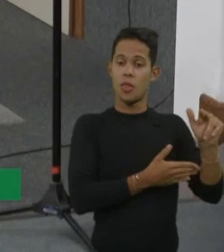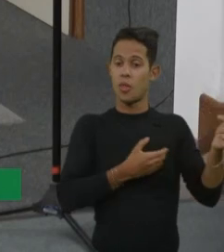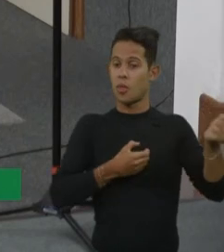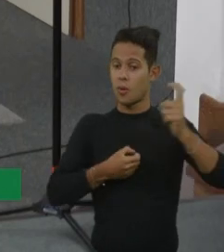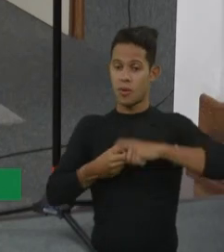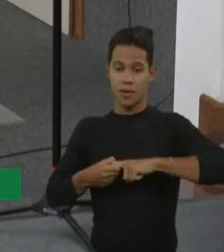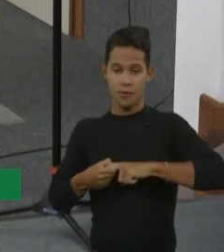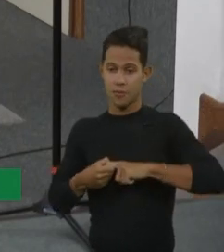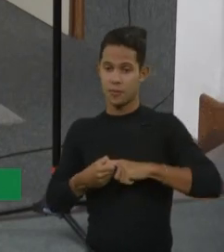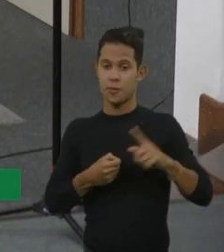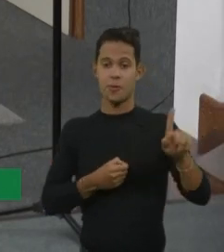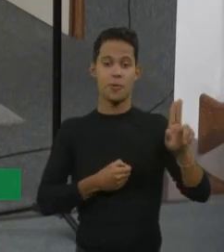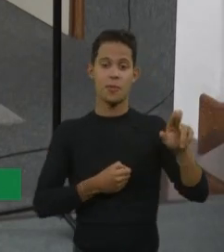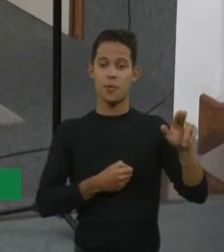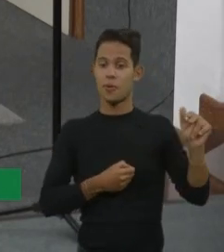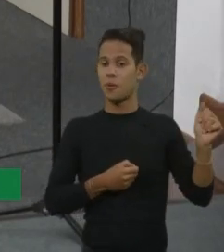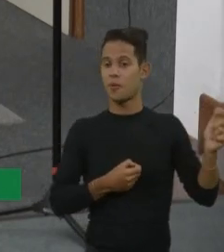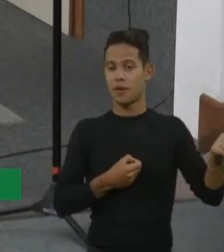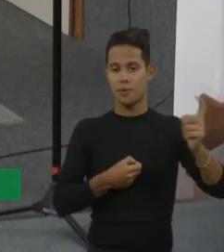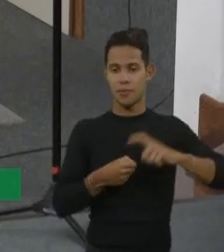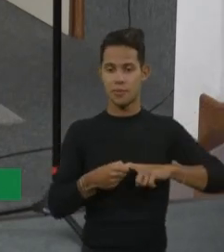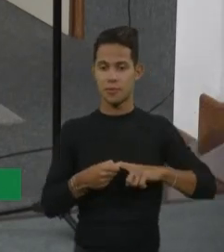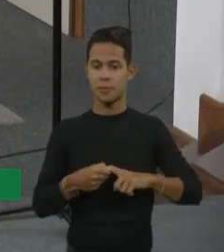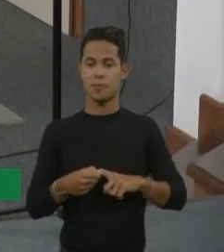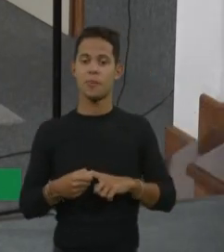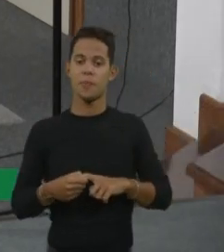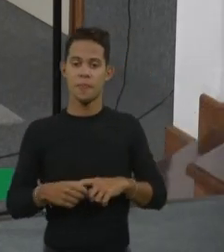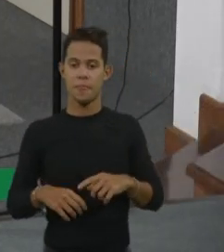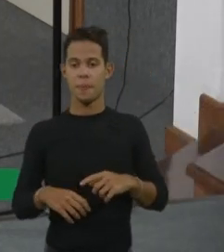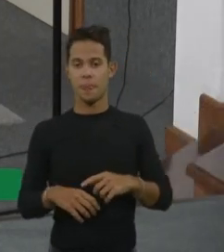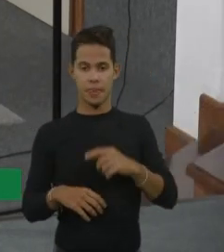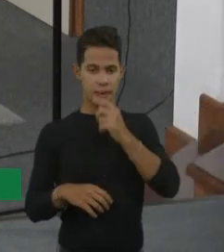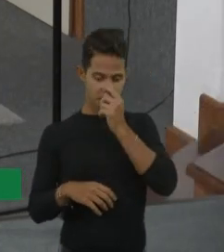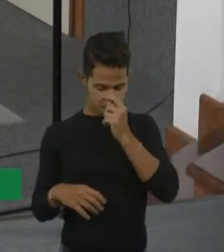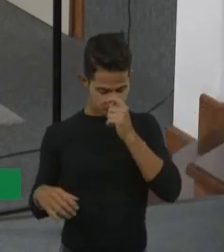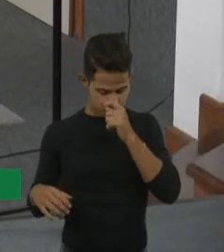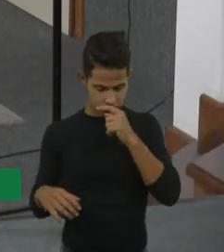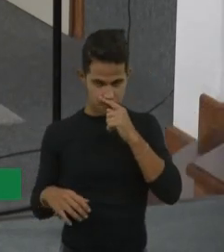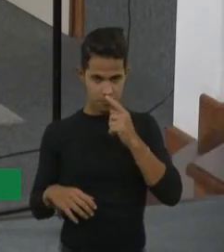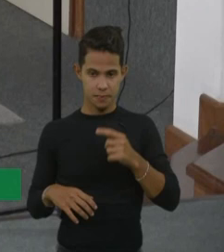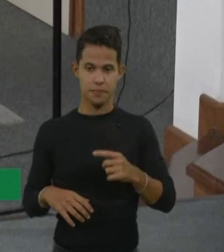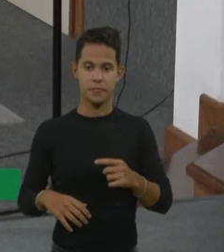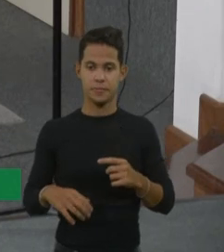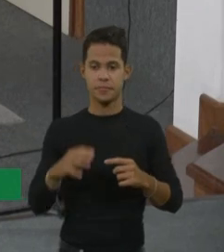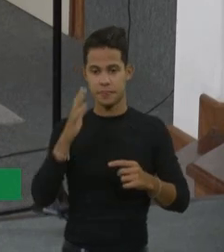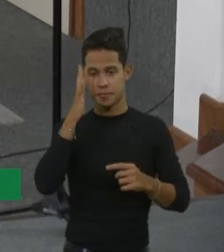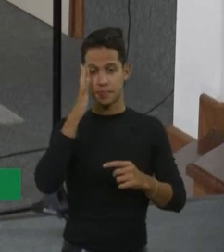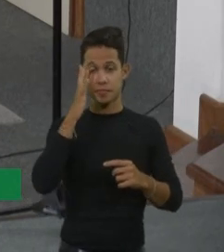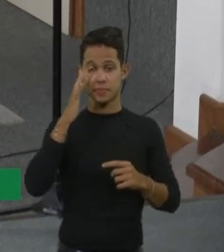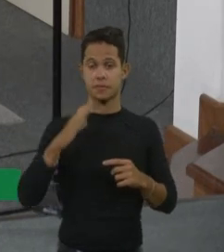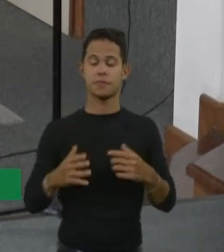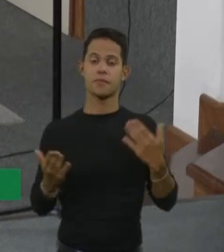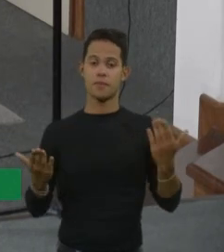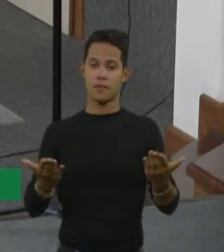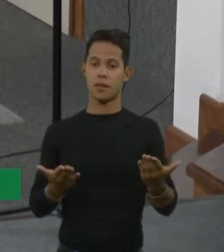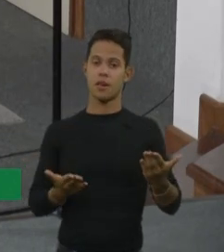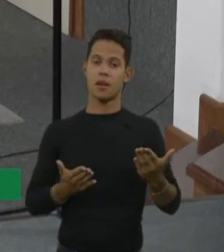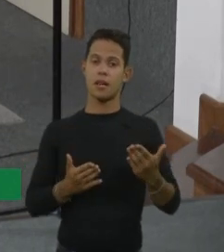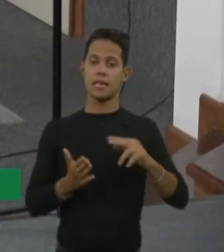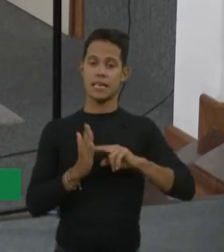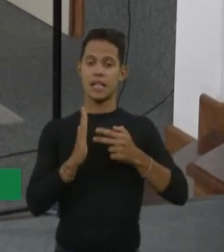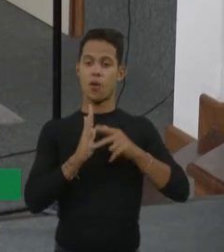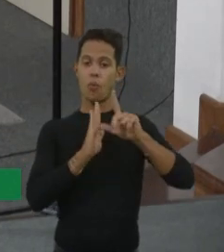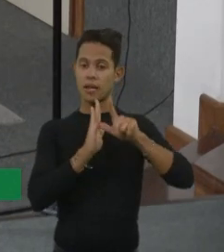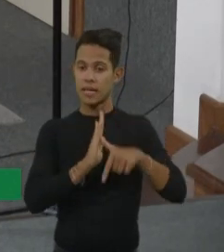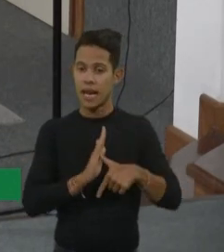coragem de dizer que estão negando um tratamento e falta diagnóstico, porque a criança já tem. Se a criança demora pra caminhar, o diagnóstico o que é? Atraso do motor. Não precisa de um